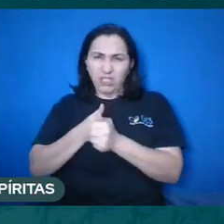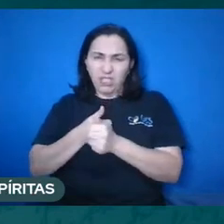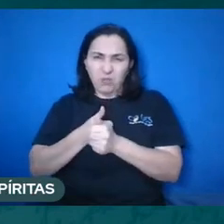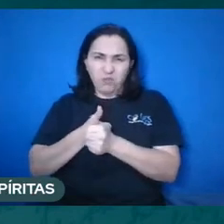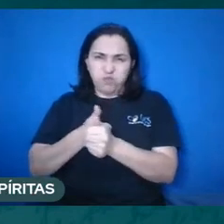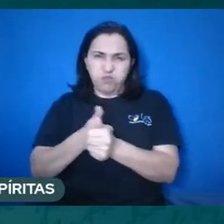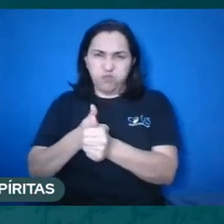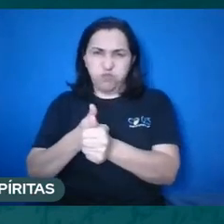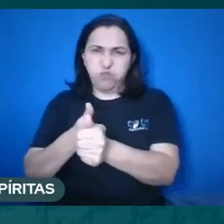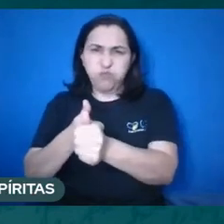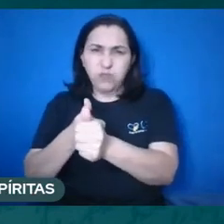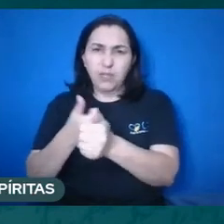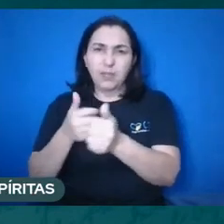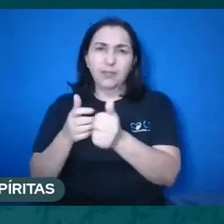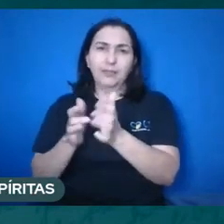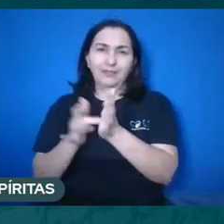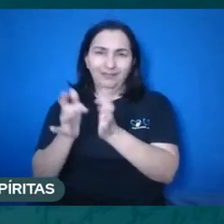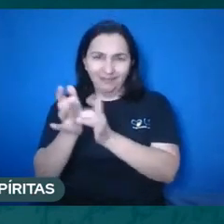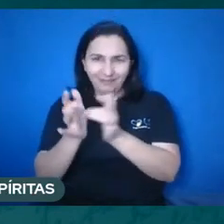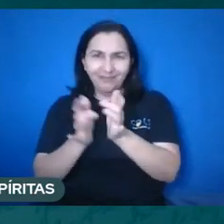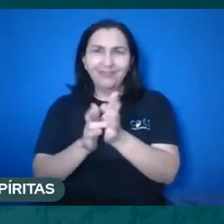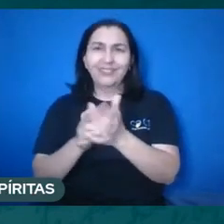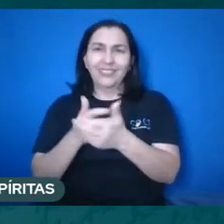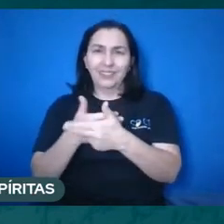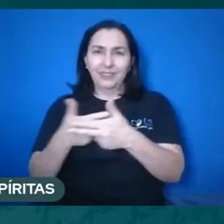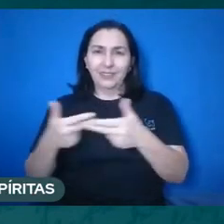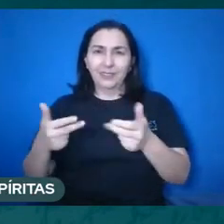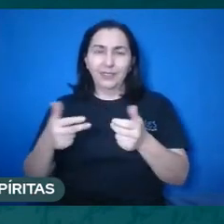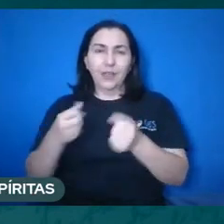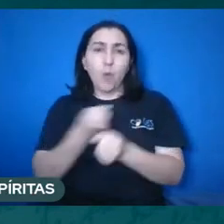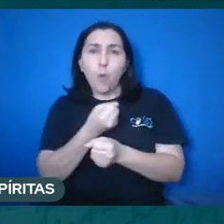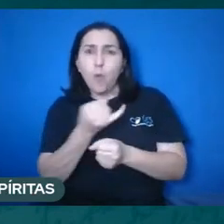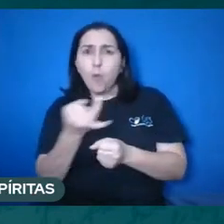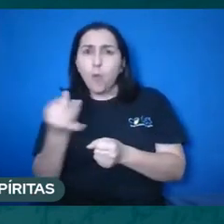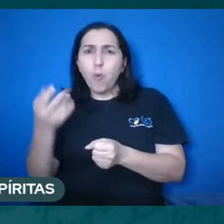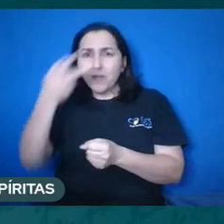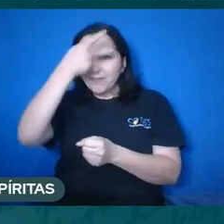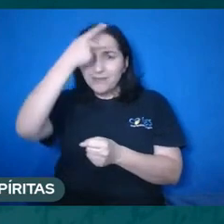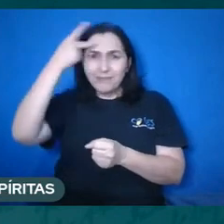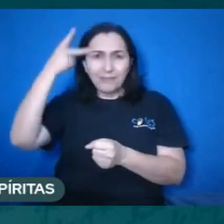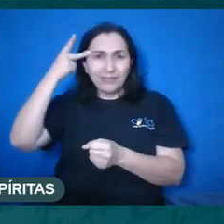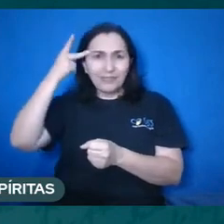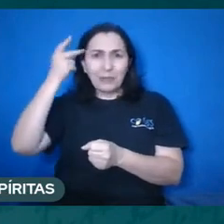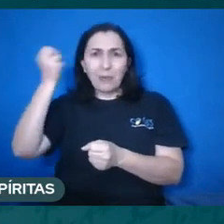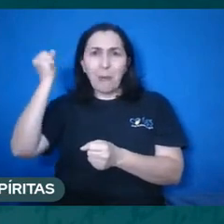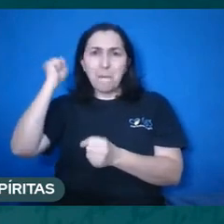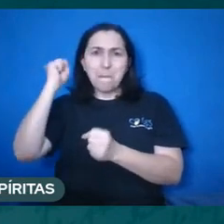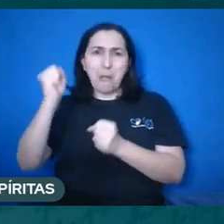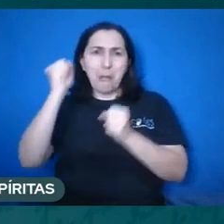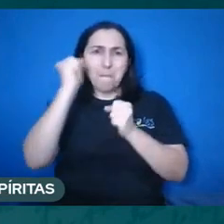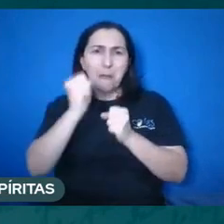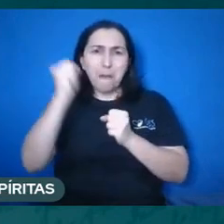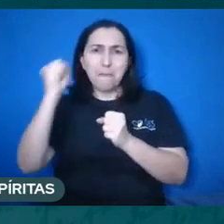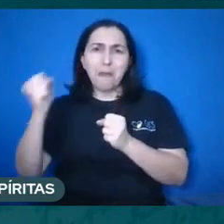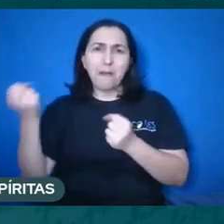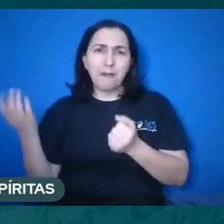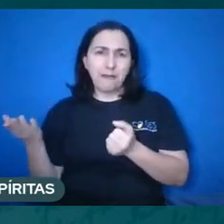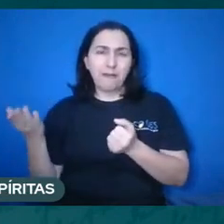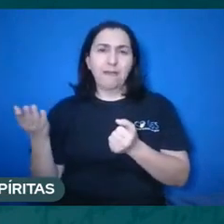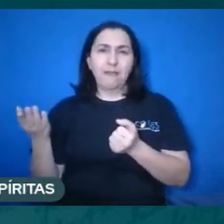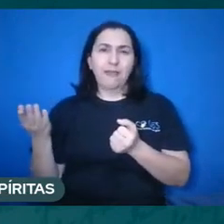as suas ordens, quantas pessoas morreram, quantas pessoas foram